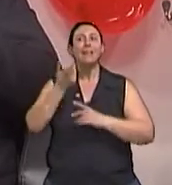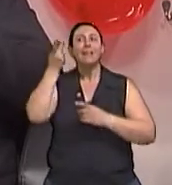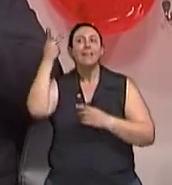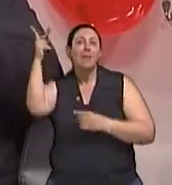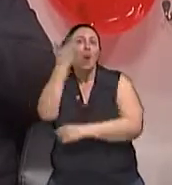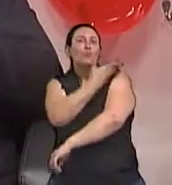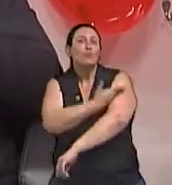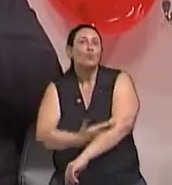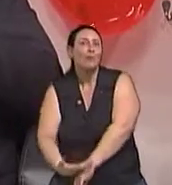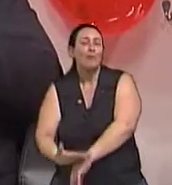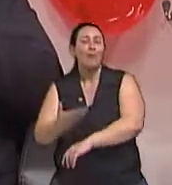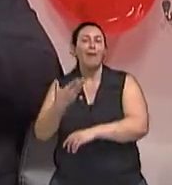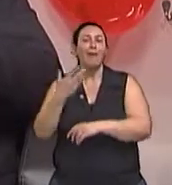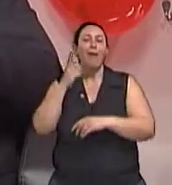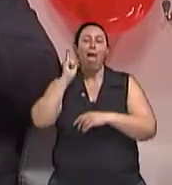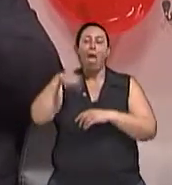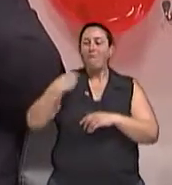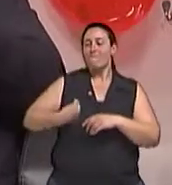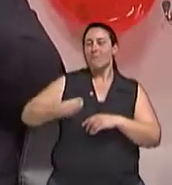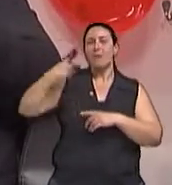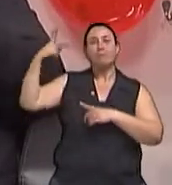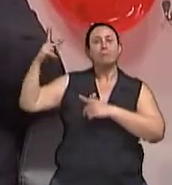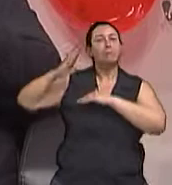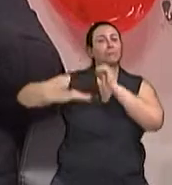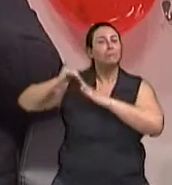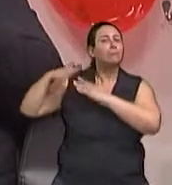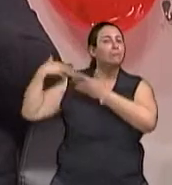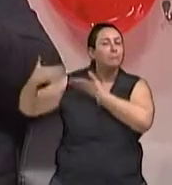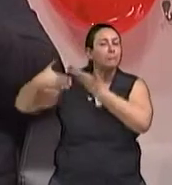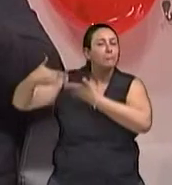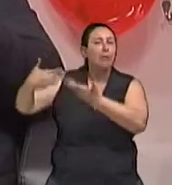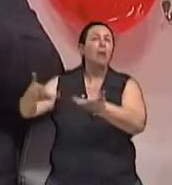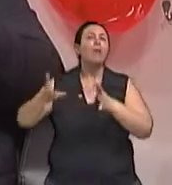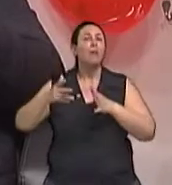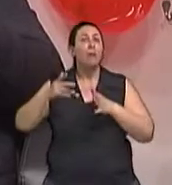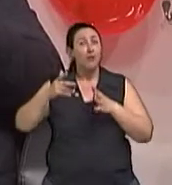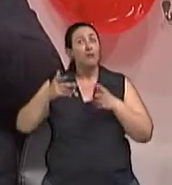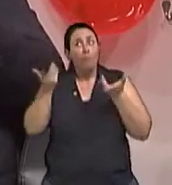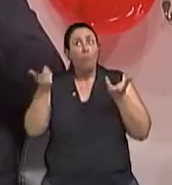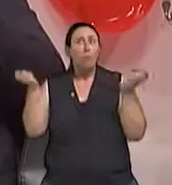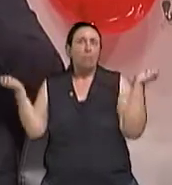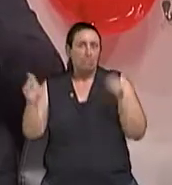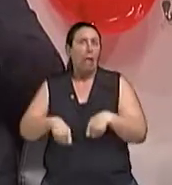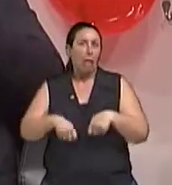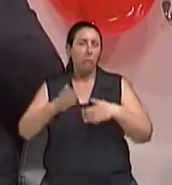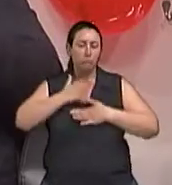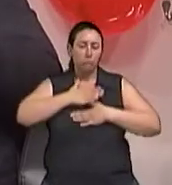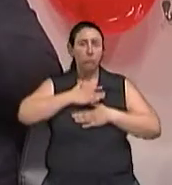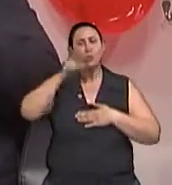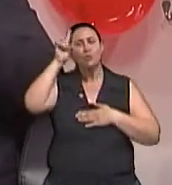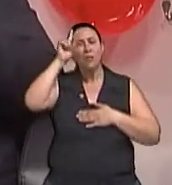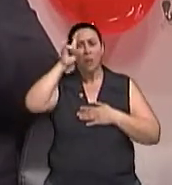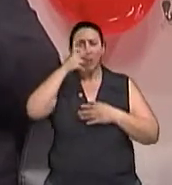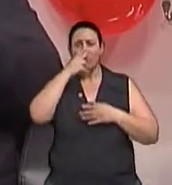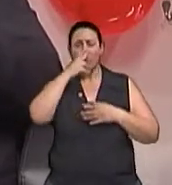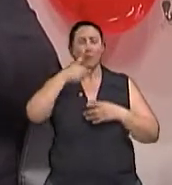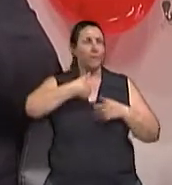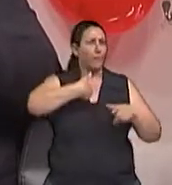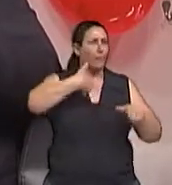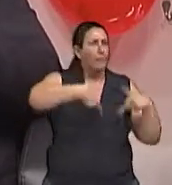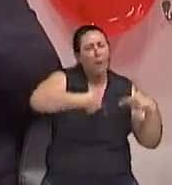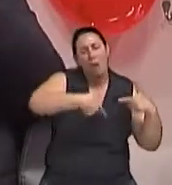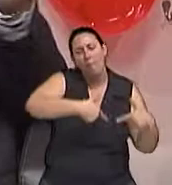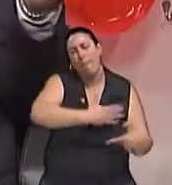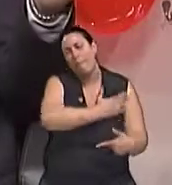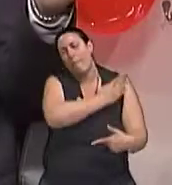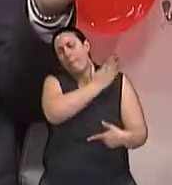aprendem a fazer meditação. Então, é uma forma de nos livrarmos dos problemas do dia a dia. Eu vou dormir, eu vou dormir, eu vou